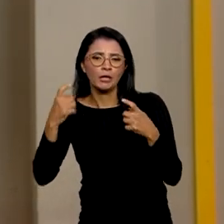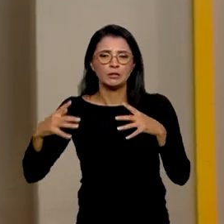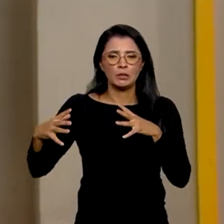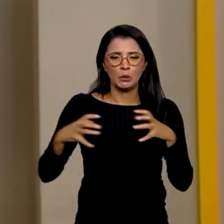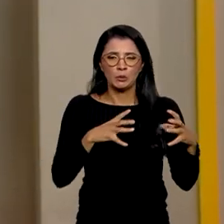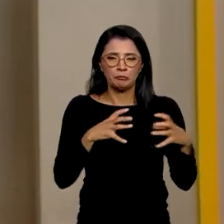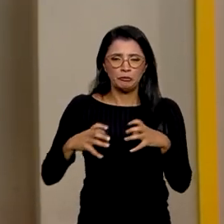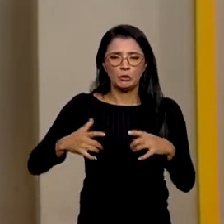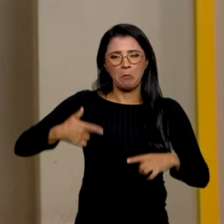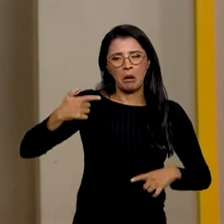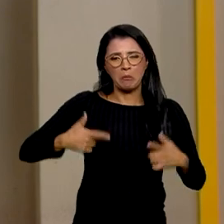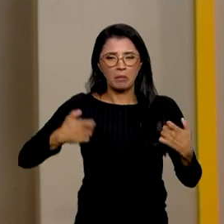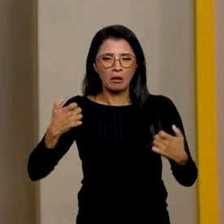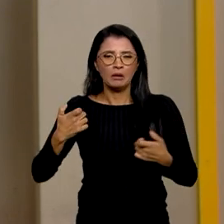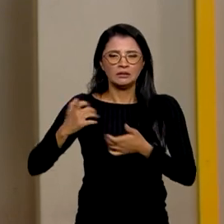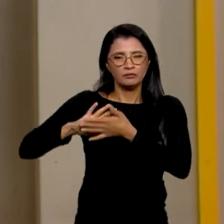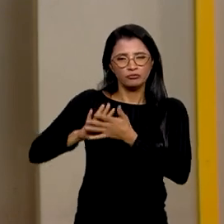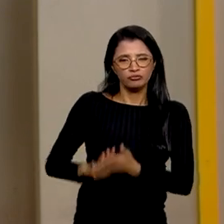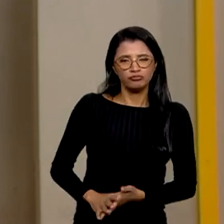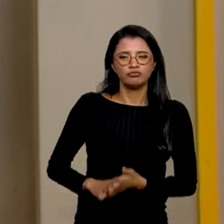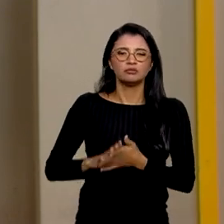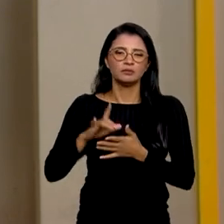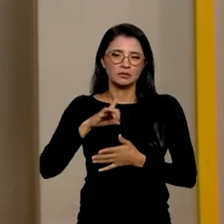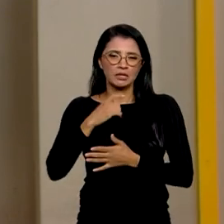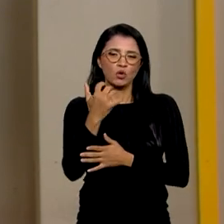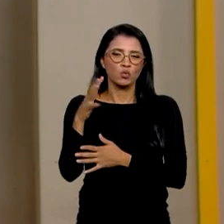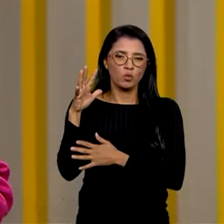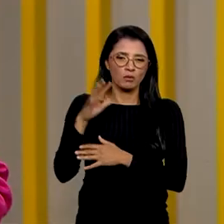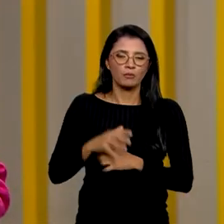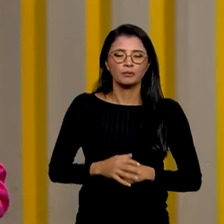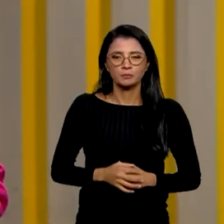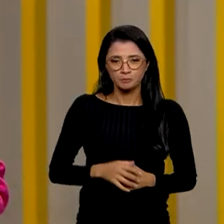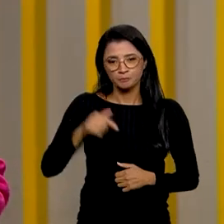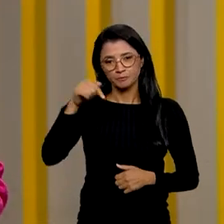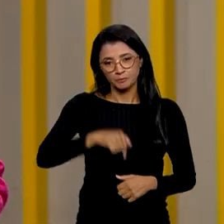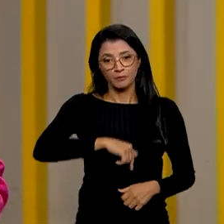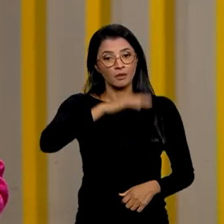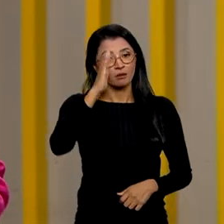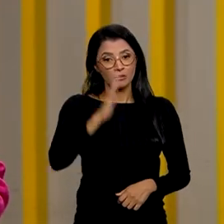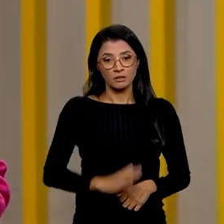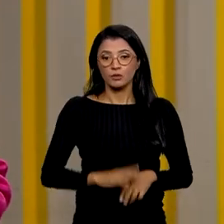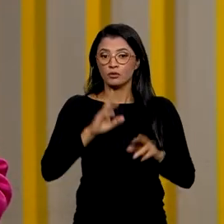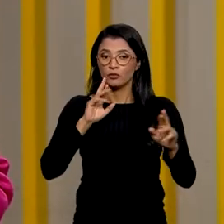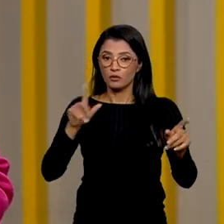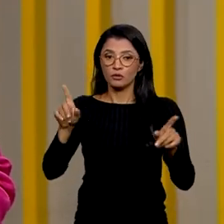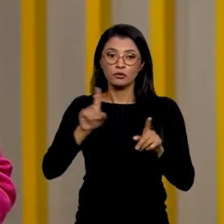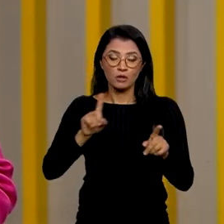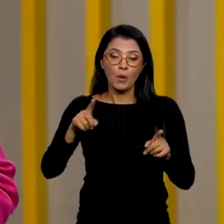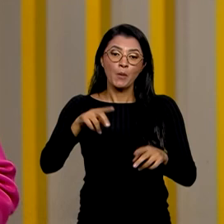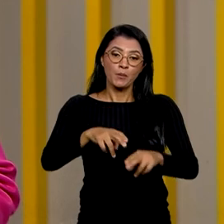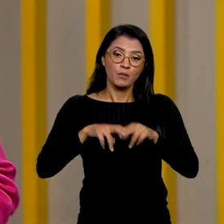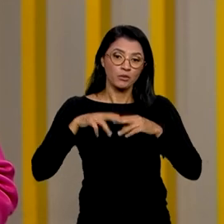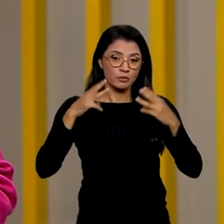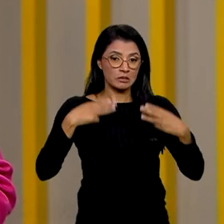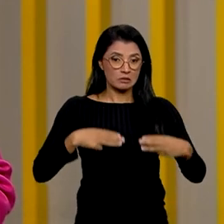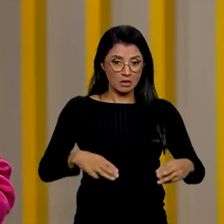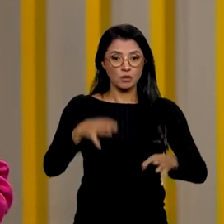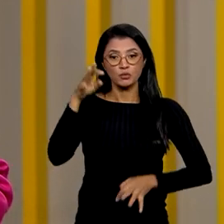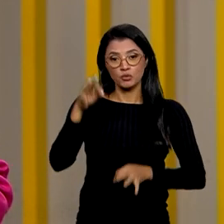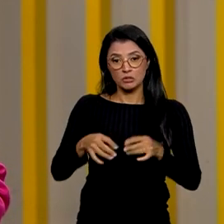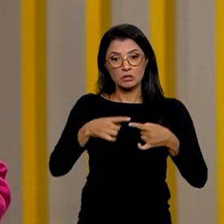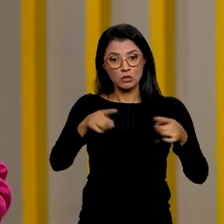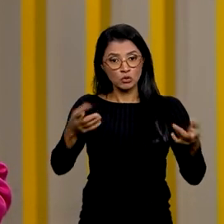conflitos armados, desastres naturais. Aqui no Brasil não é diferente, por isso que o Ministério da Justiça